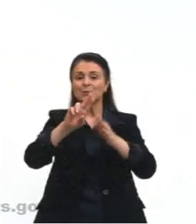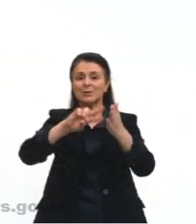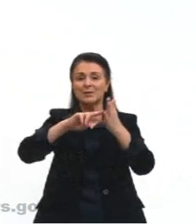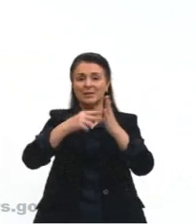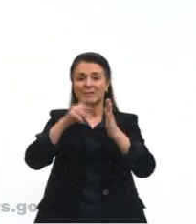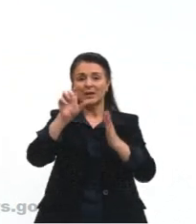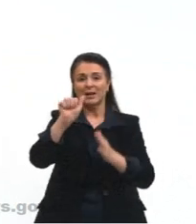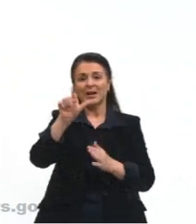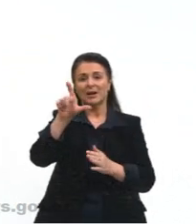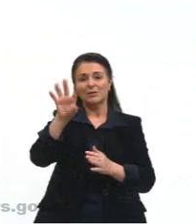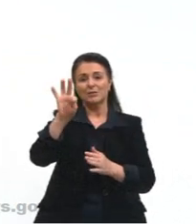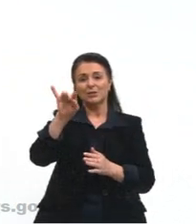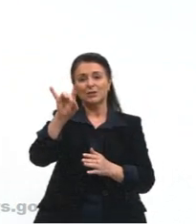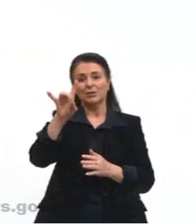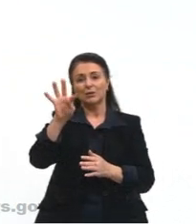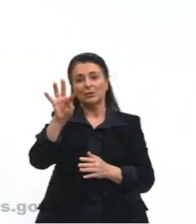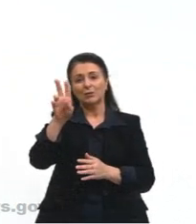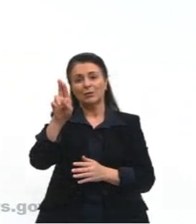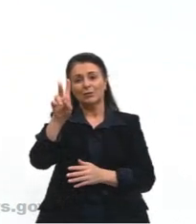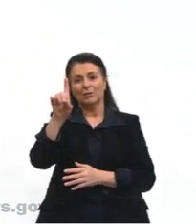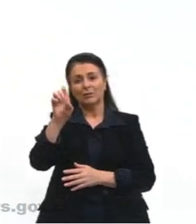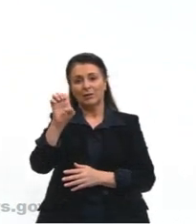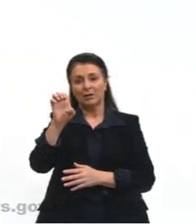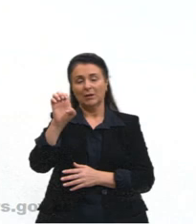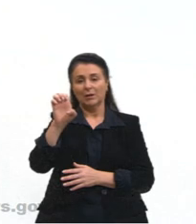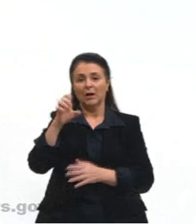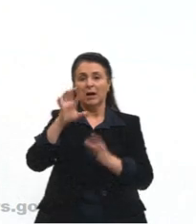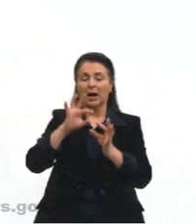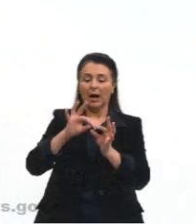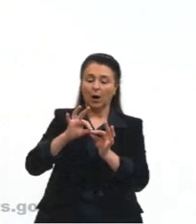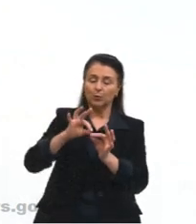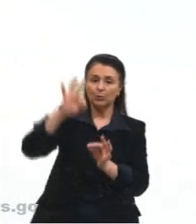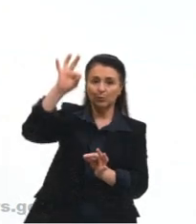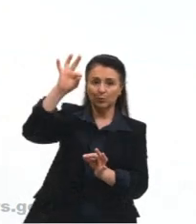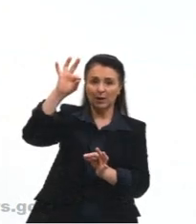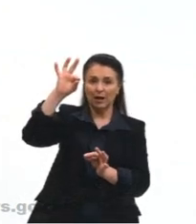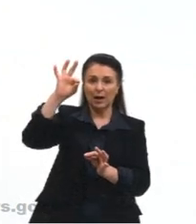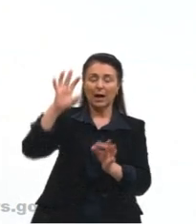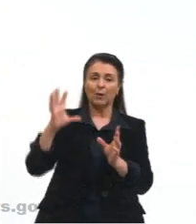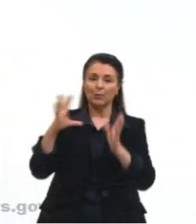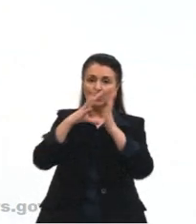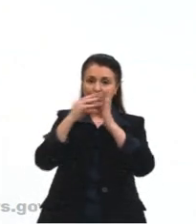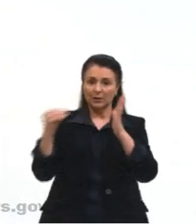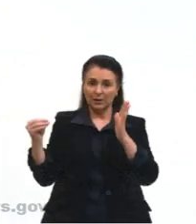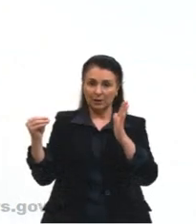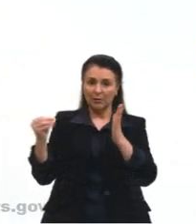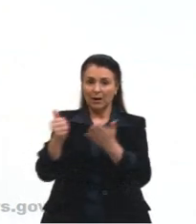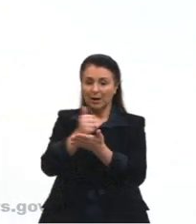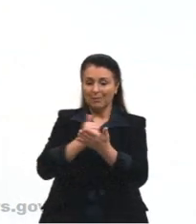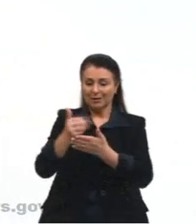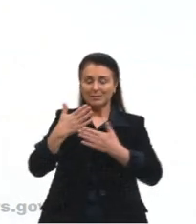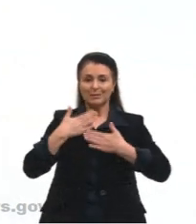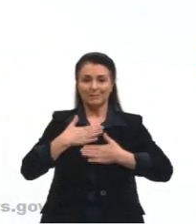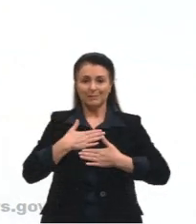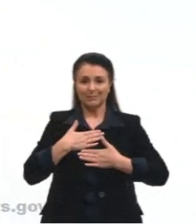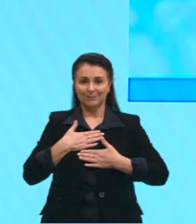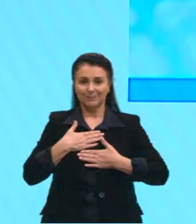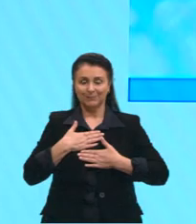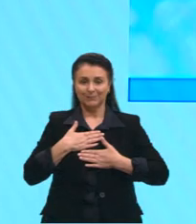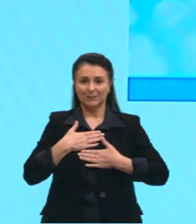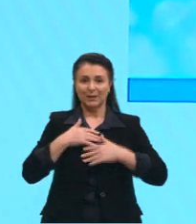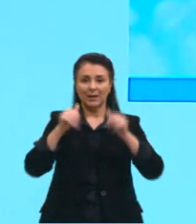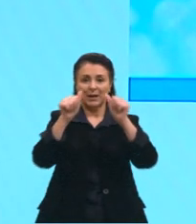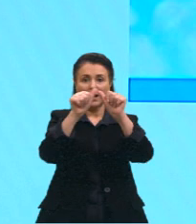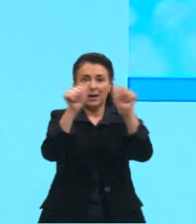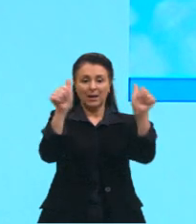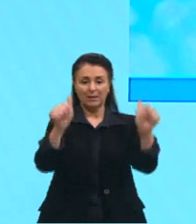do nível do mar. A altura é onde começa, né, a partir da sua base. Aqui eu trago uma imagem, vai mostrar